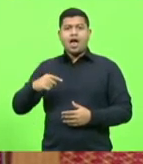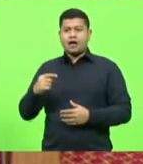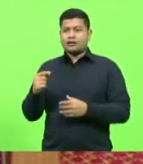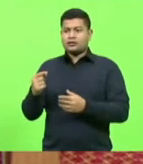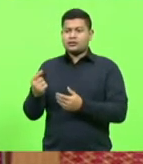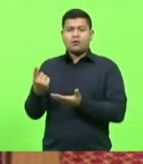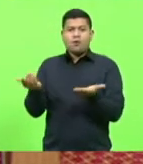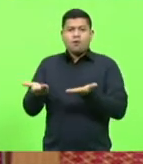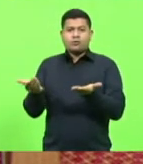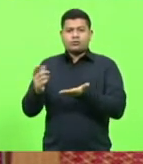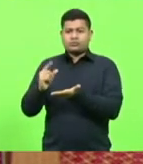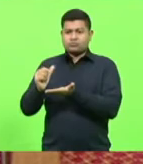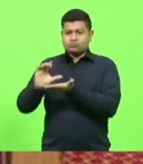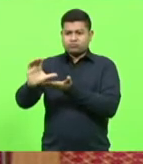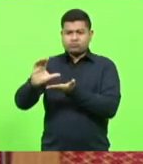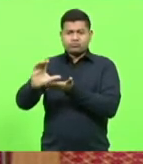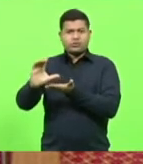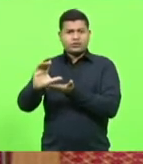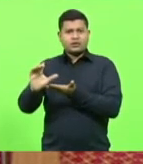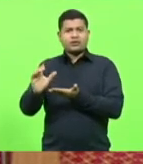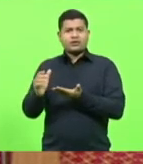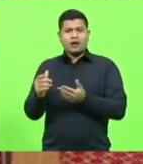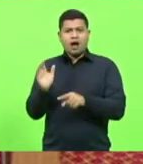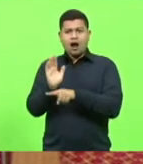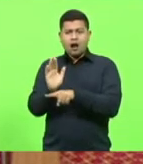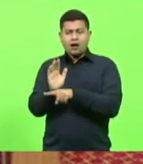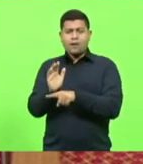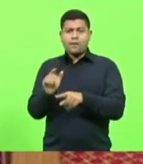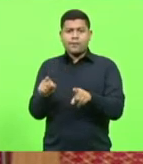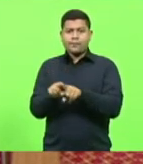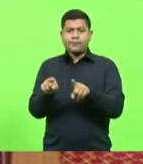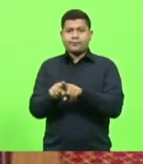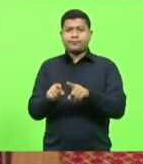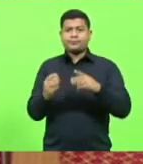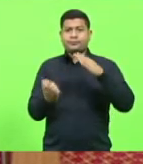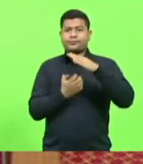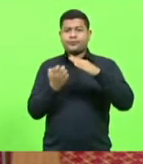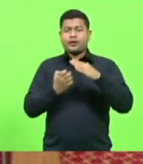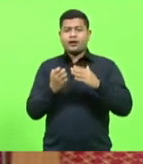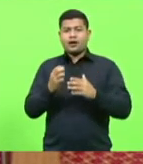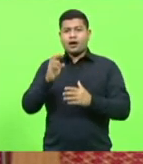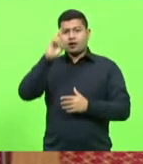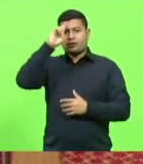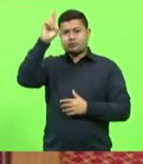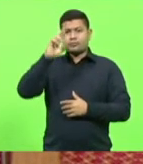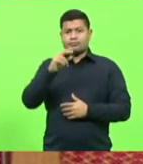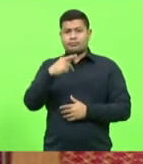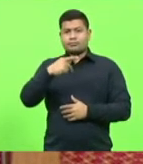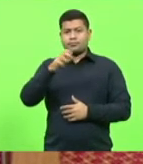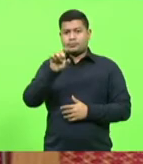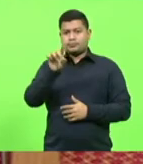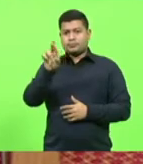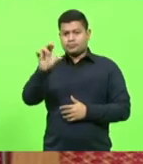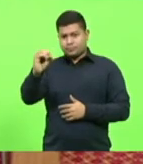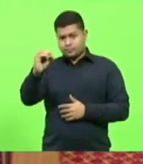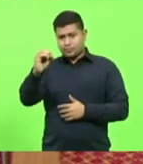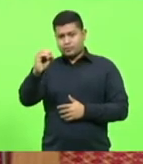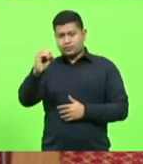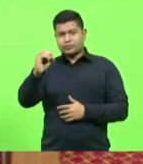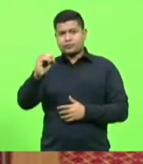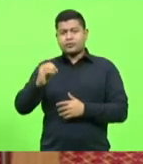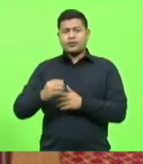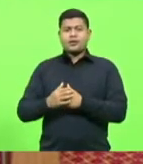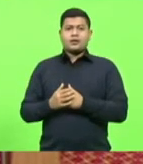o empresário Pedro Weber, que é o fundador, que é o criador dessa empresa de